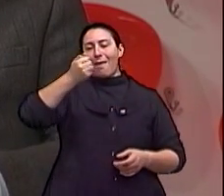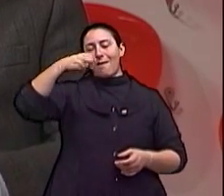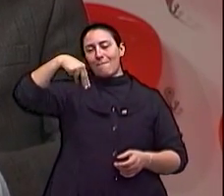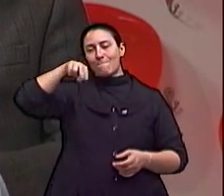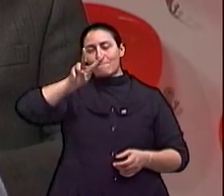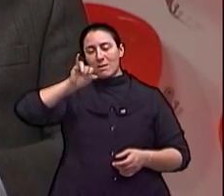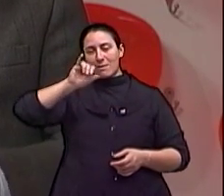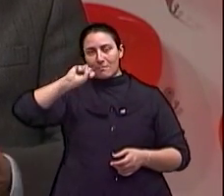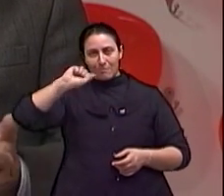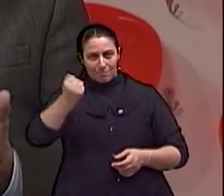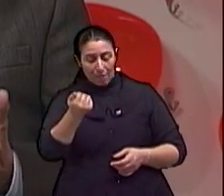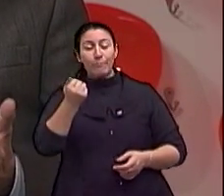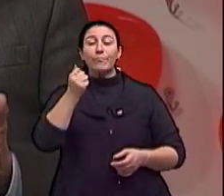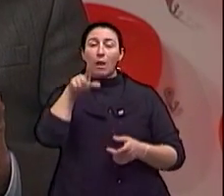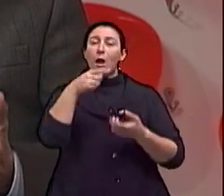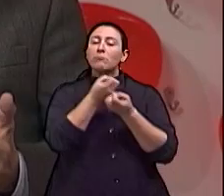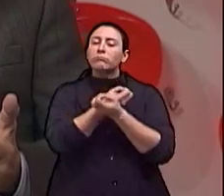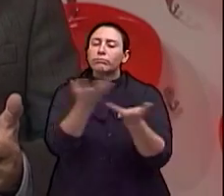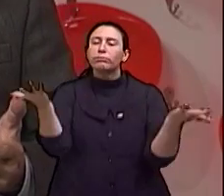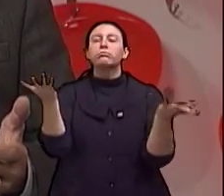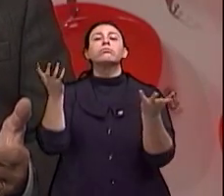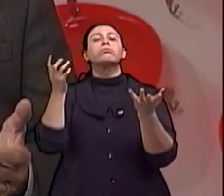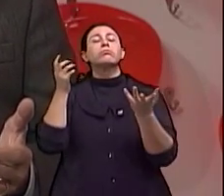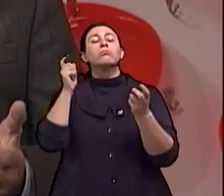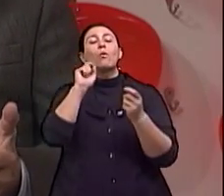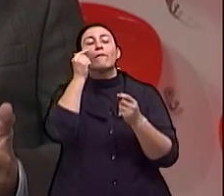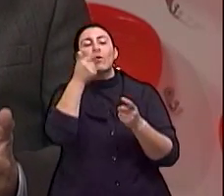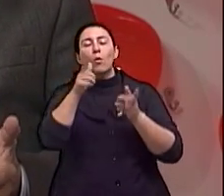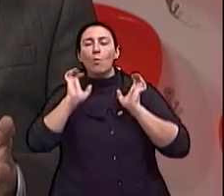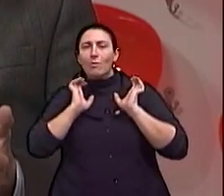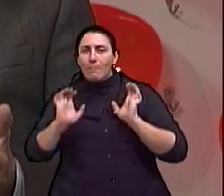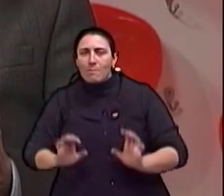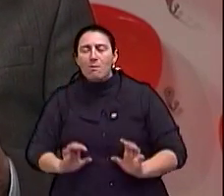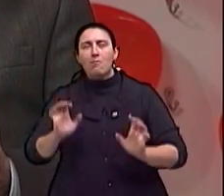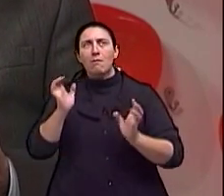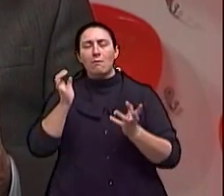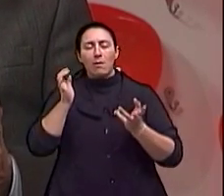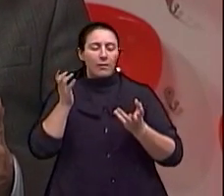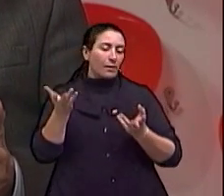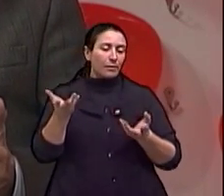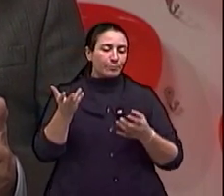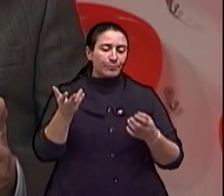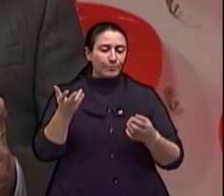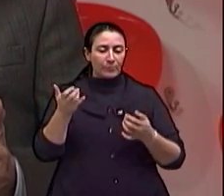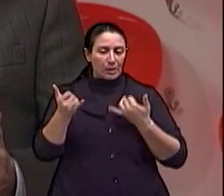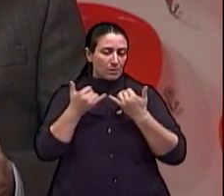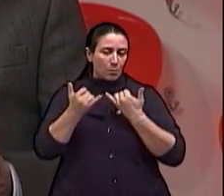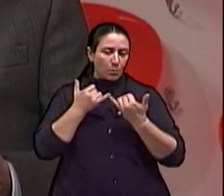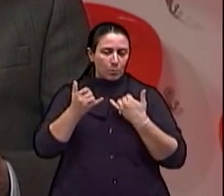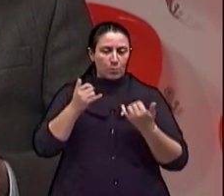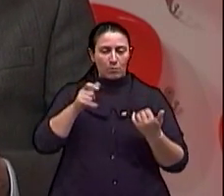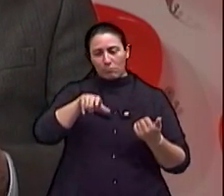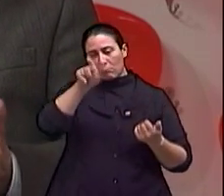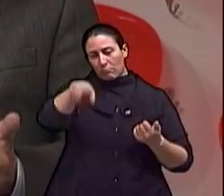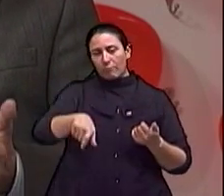somente para distúrbio de movimento. Então, a cirurgia de comportamento, por exemplo, em pacientes que têm